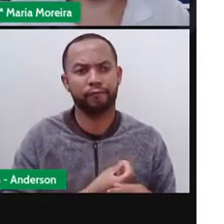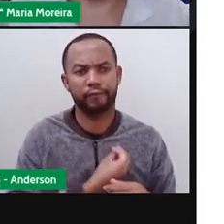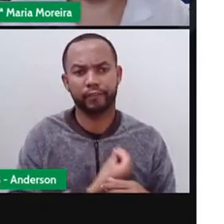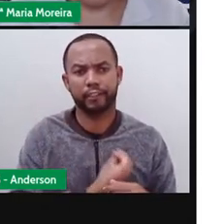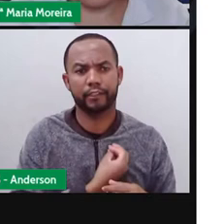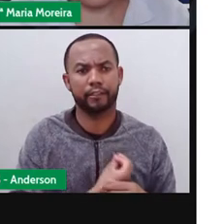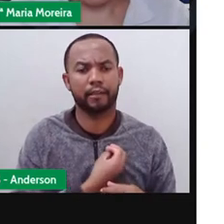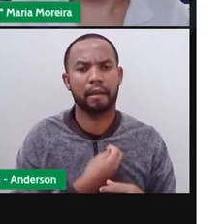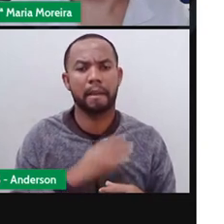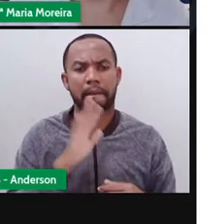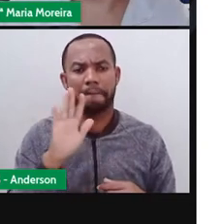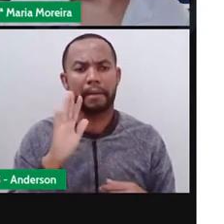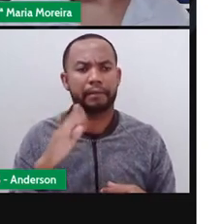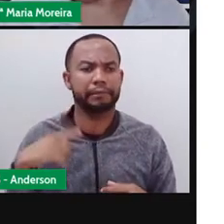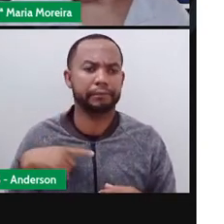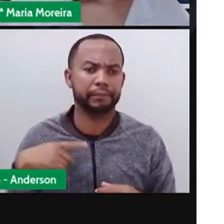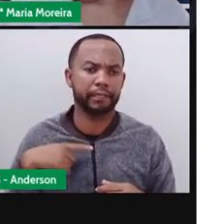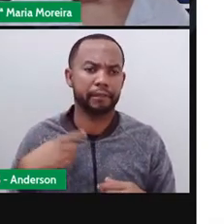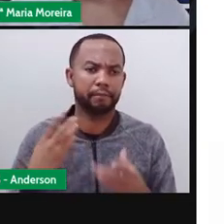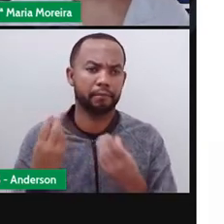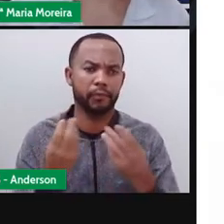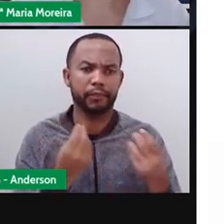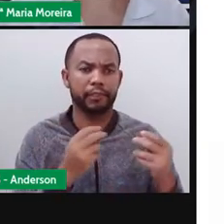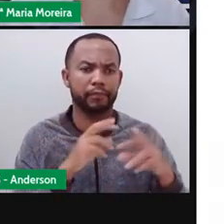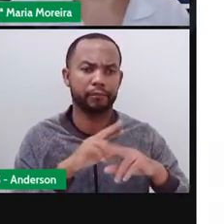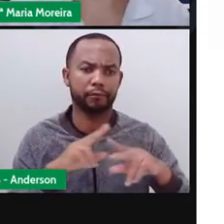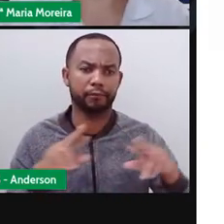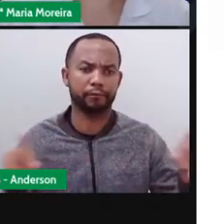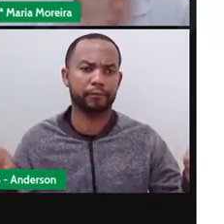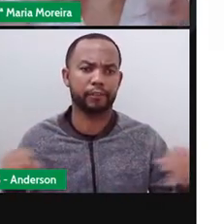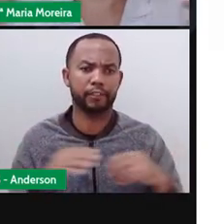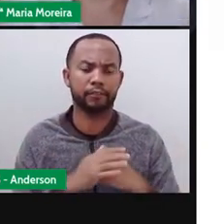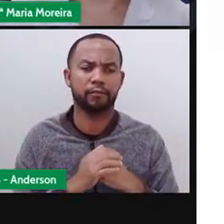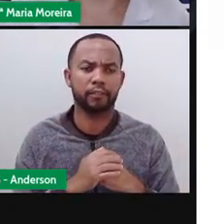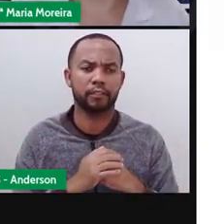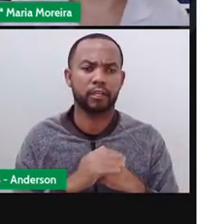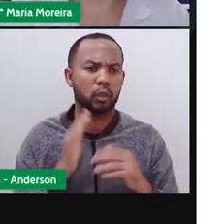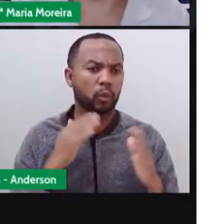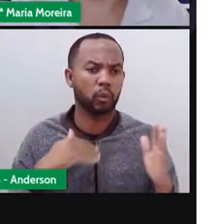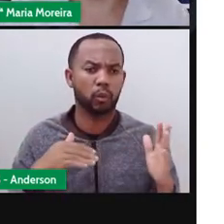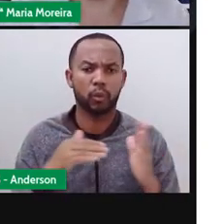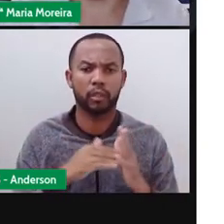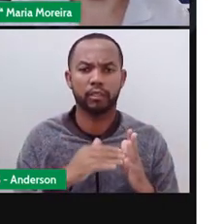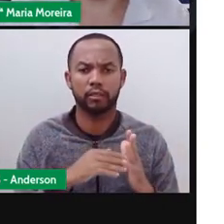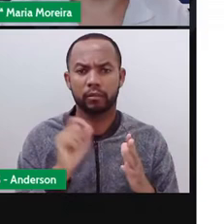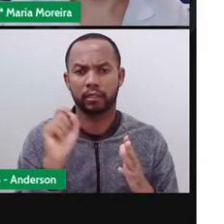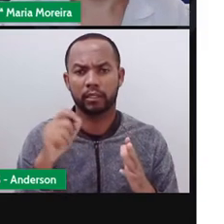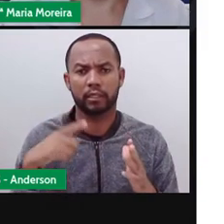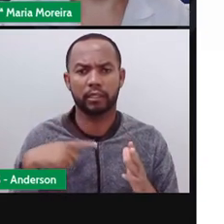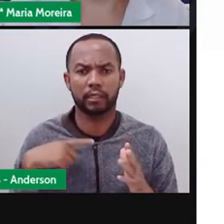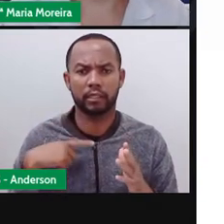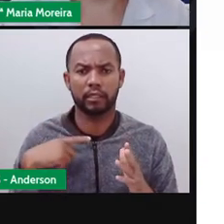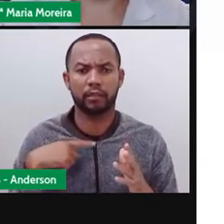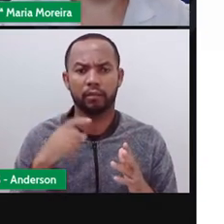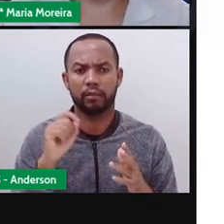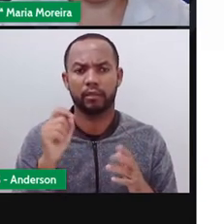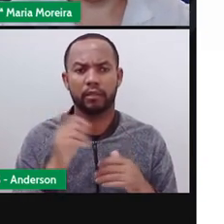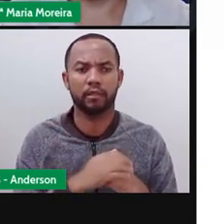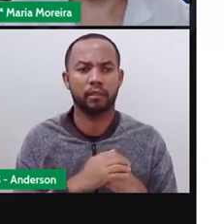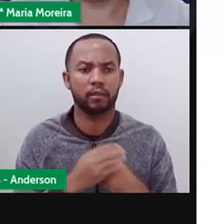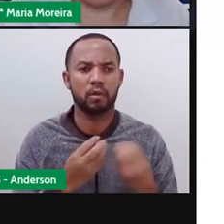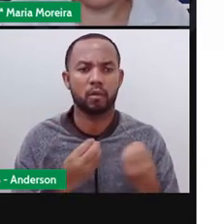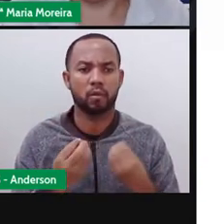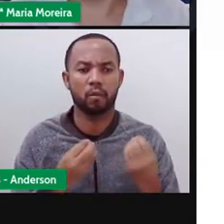Existe muita coisa. Porém, essas coisas todas que se tem sobre ele, não se sabe